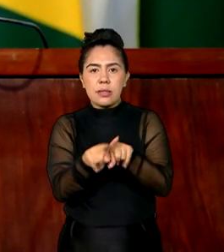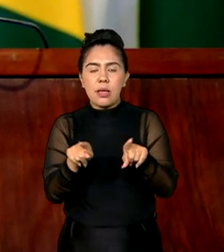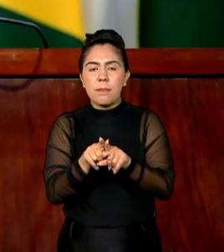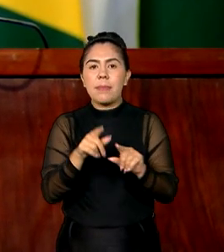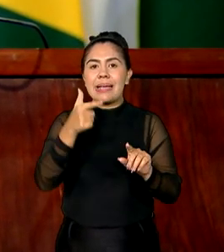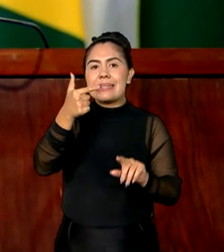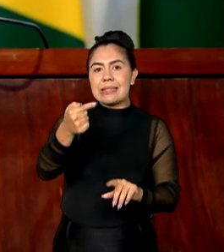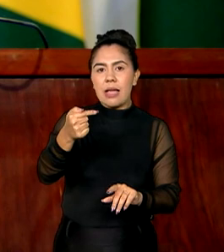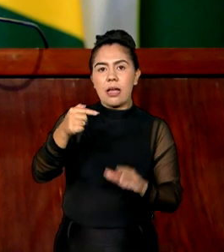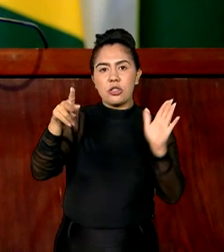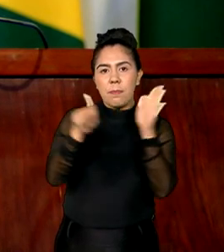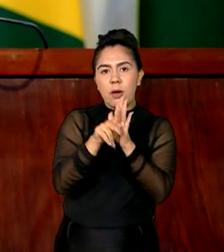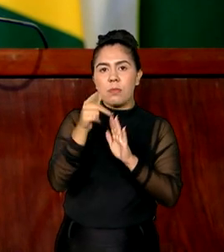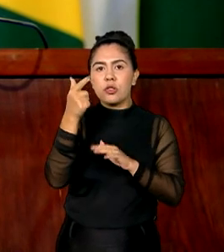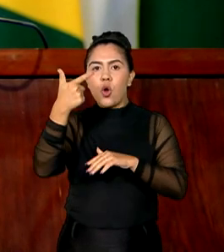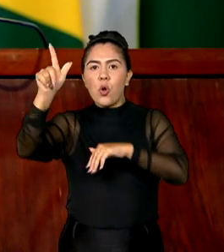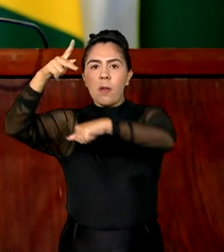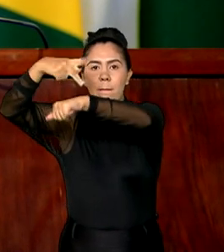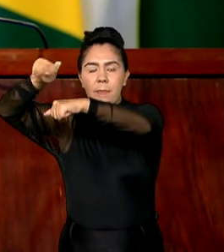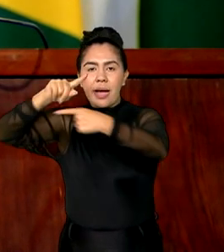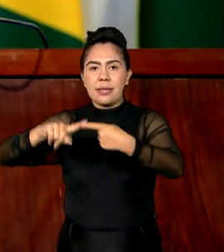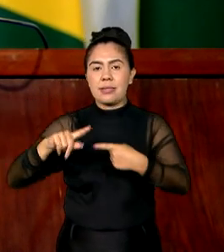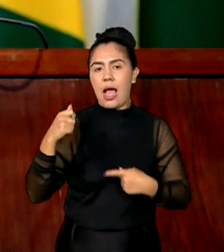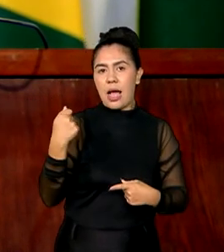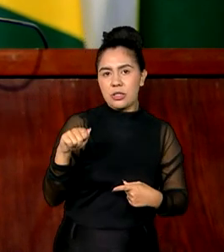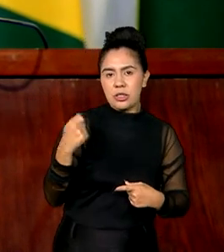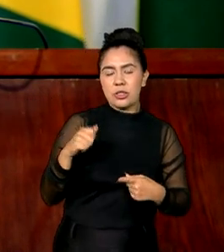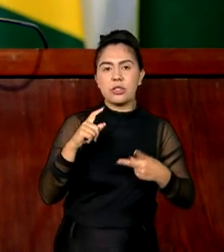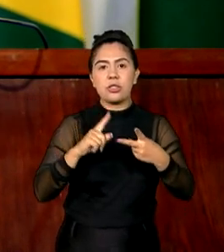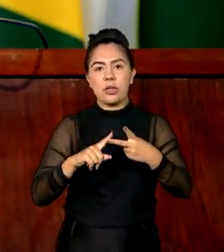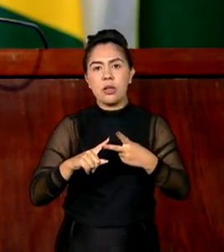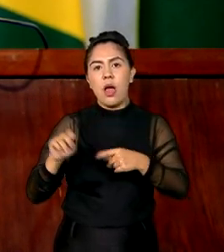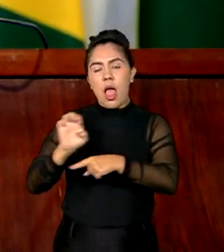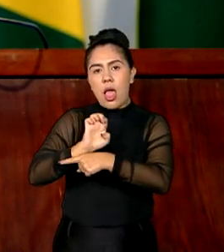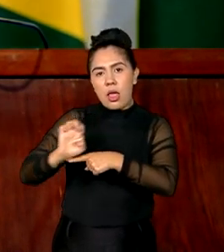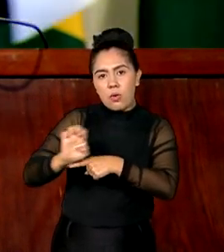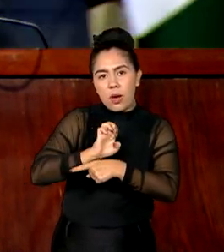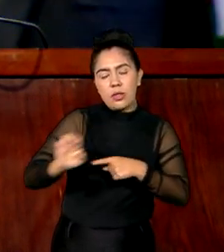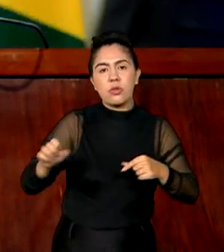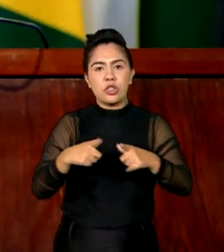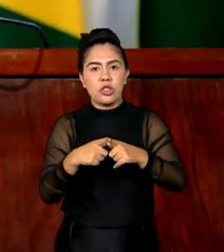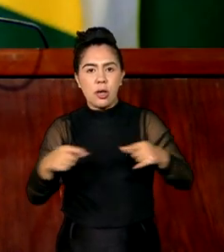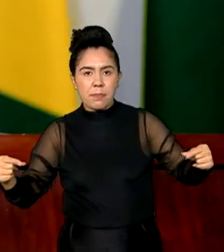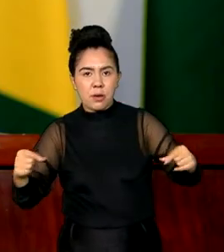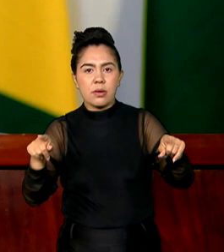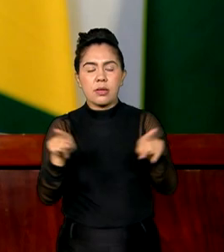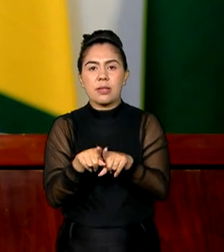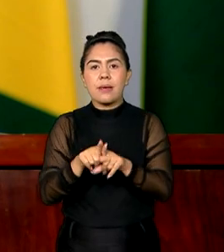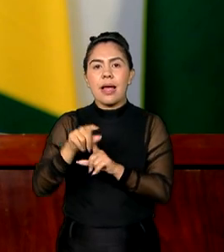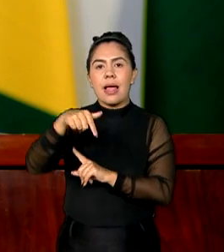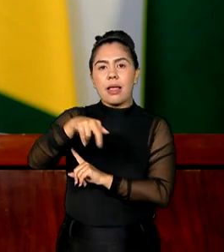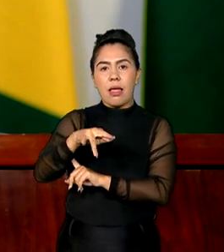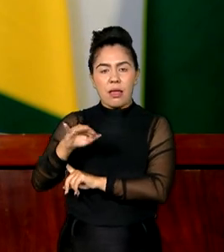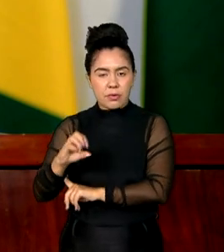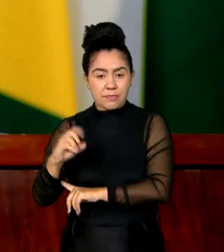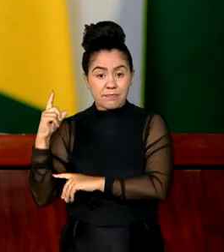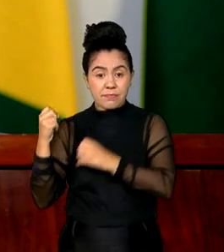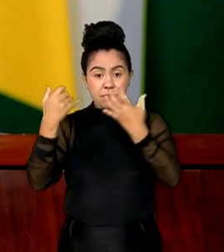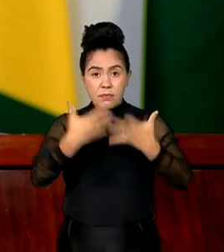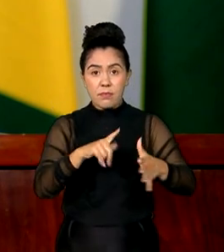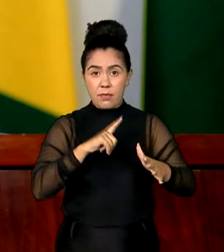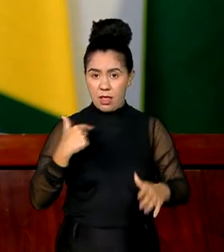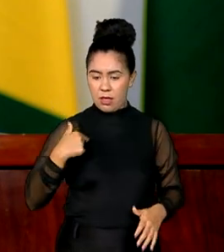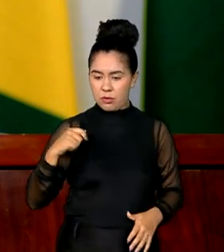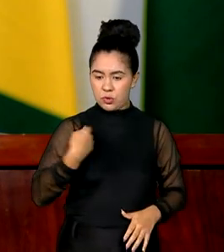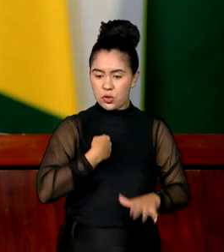estrangeiros da Argentina, Cabo Verde, Equador, Guiné-Bissau, Japão, Quênia e Suriname. Serão representantes de um